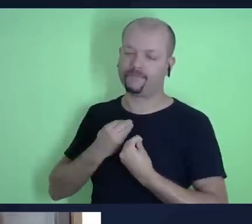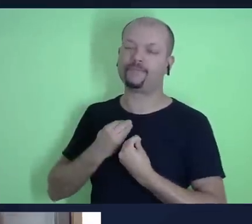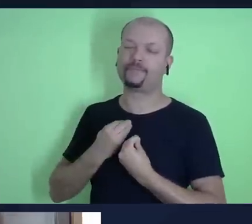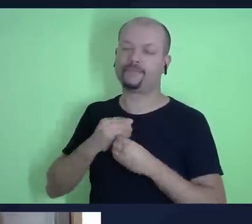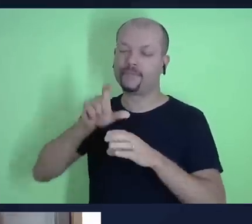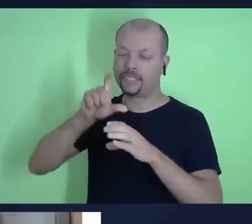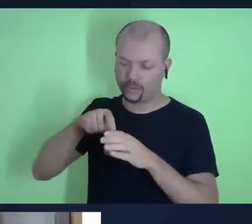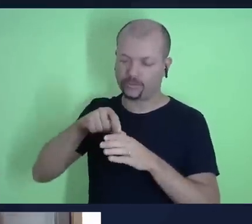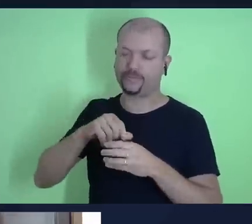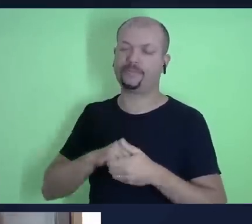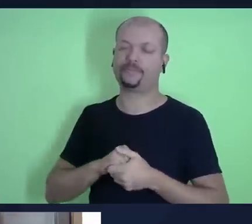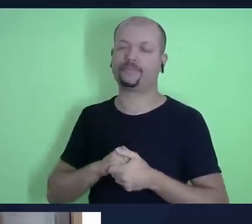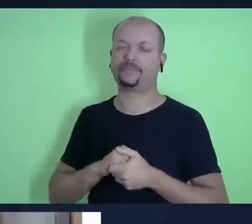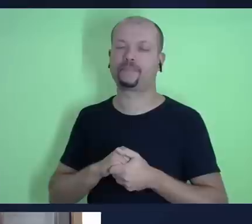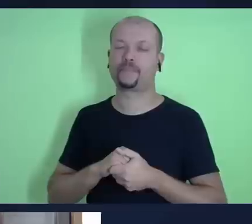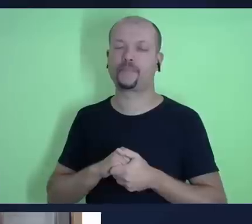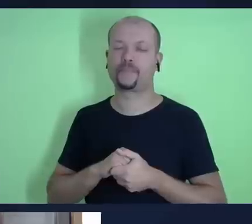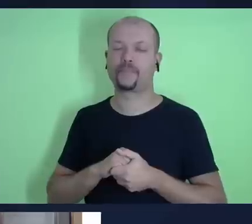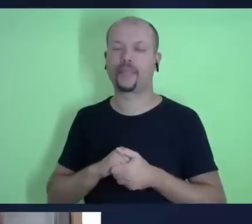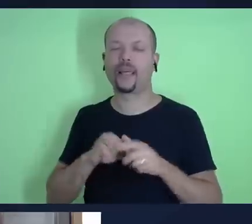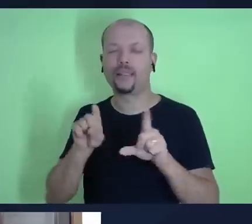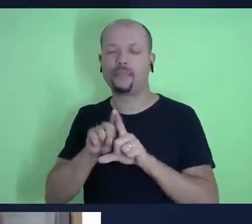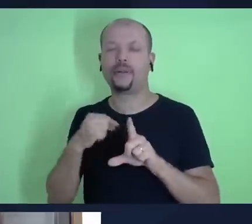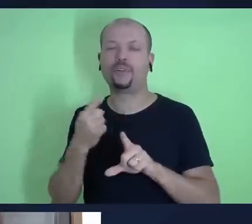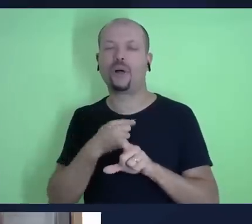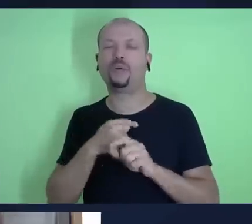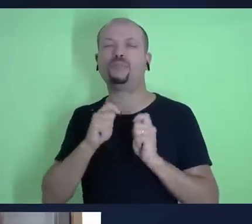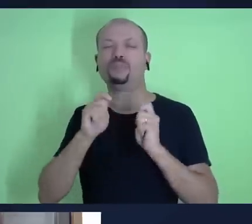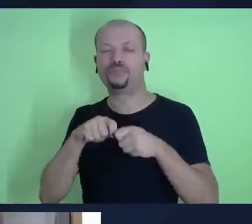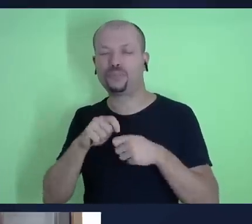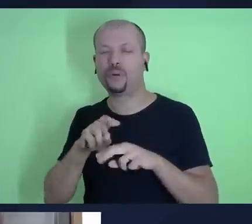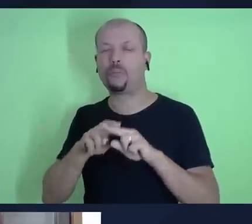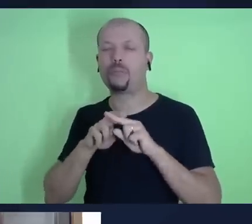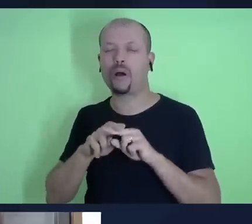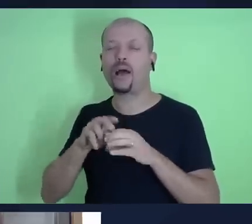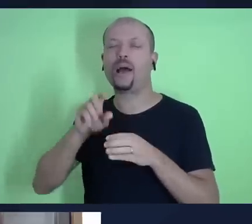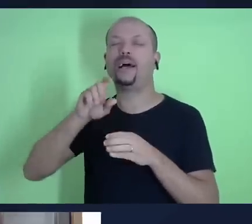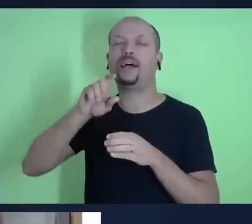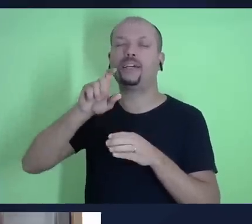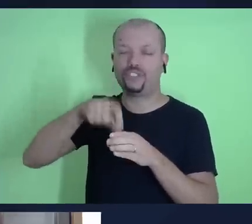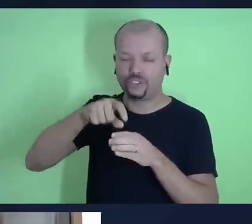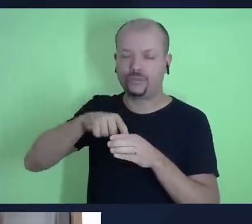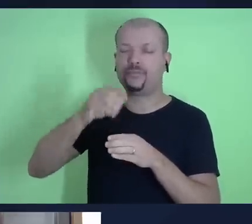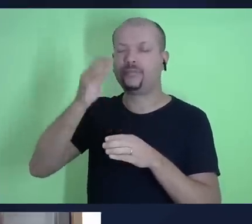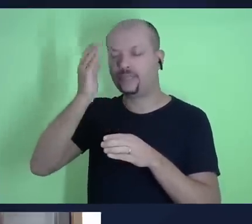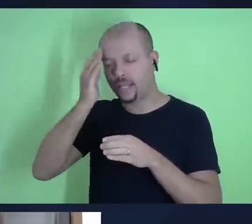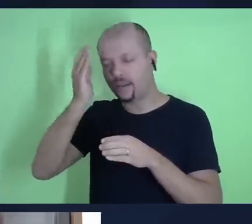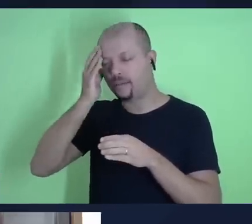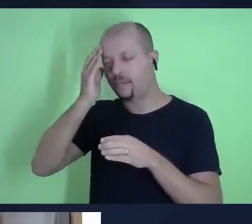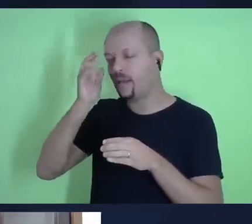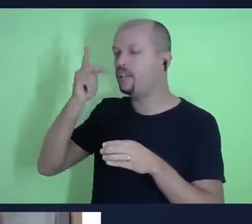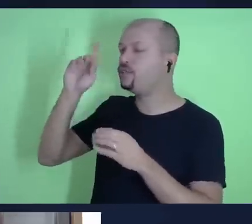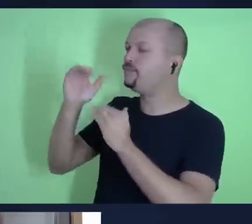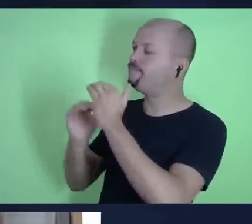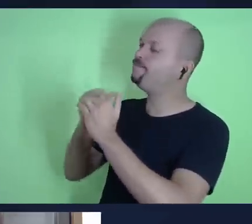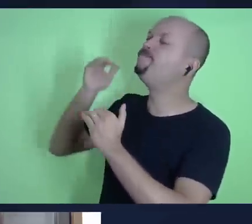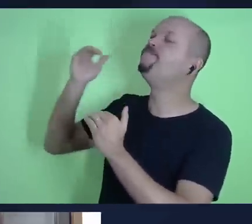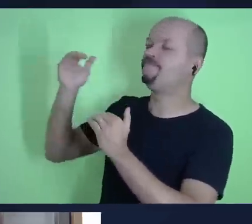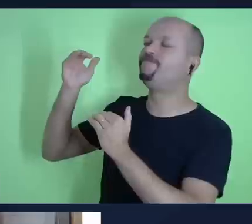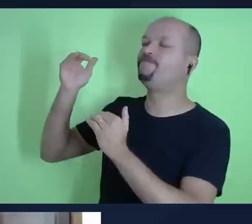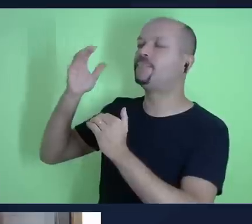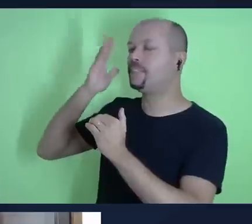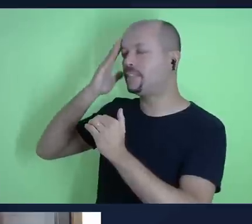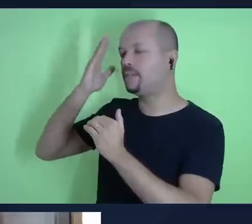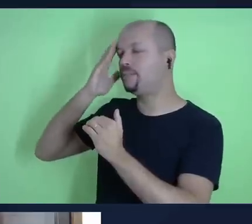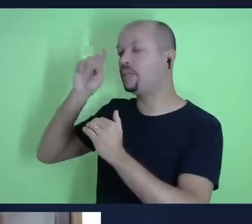que possamos por meio do dízimo Senhor sempre reconhecermos a tua soberania reconhecermos que